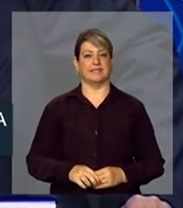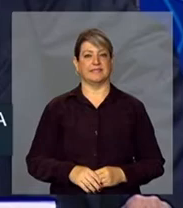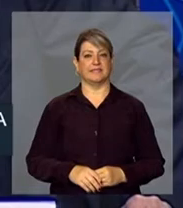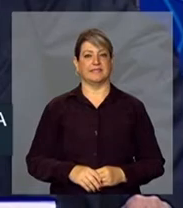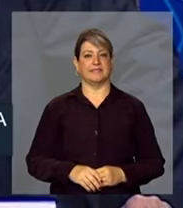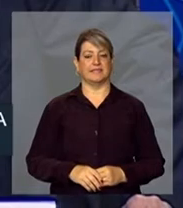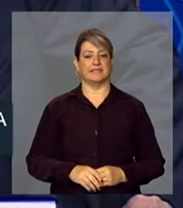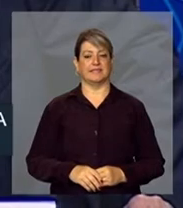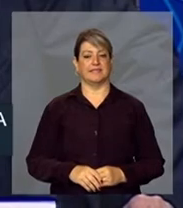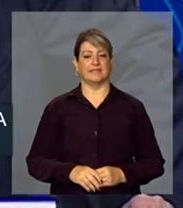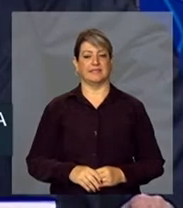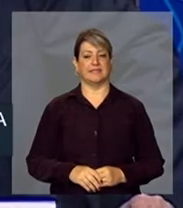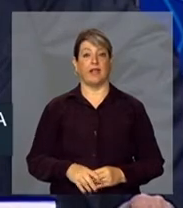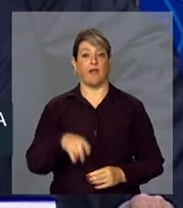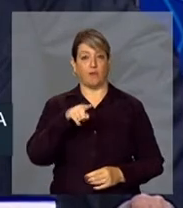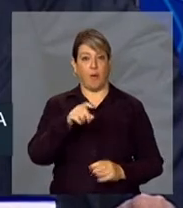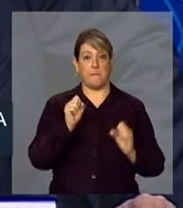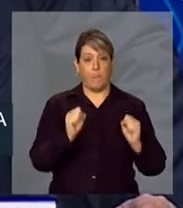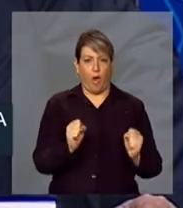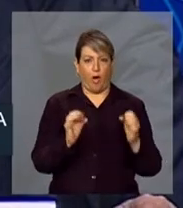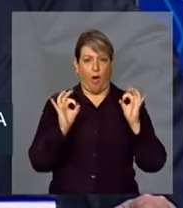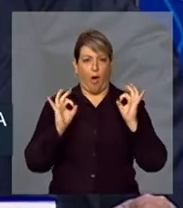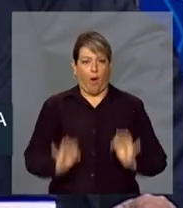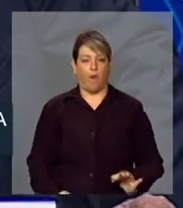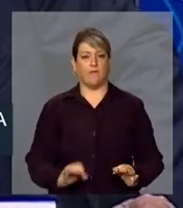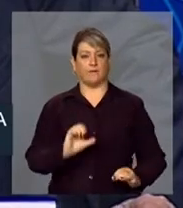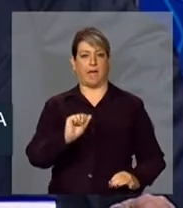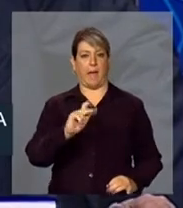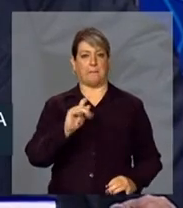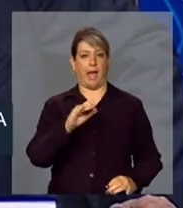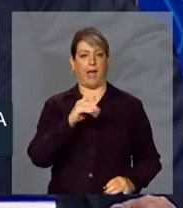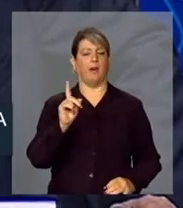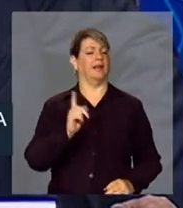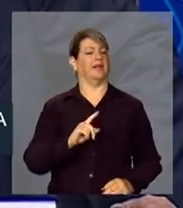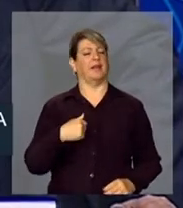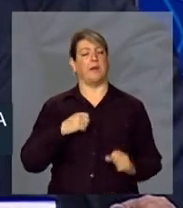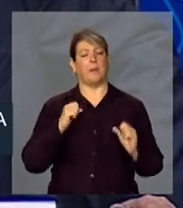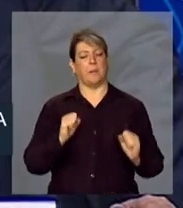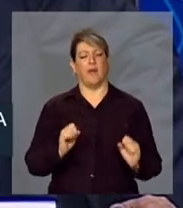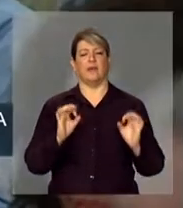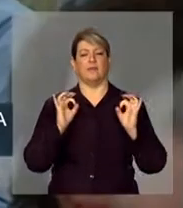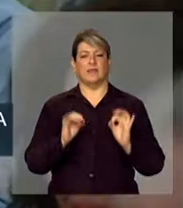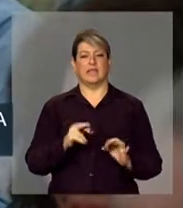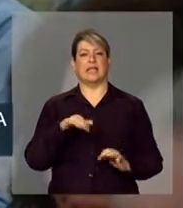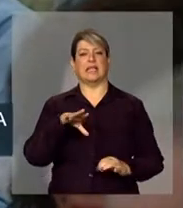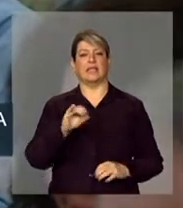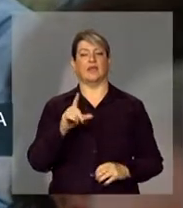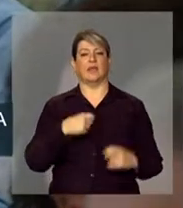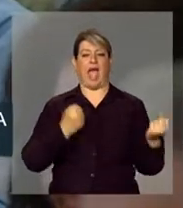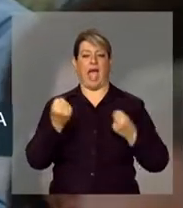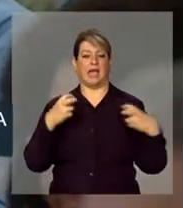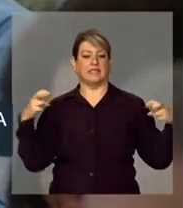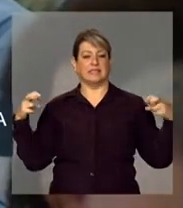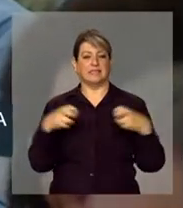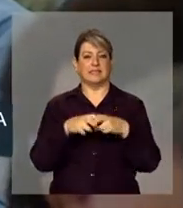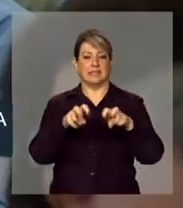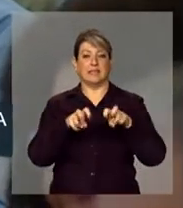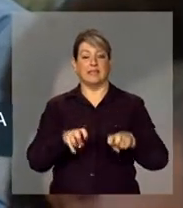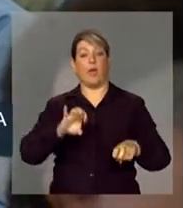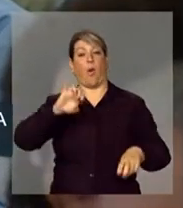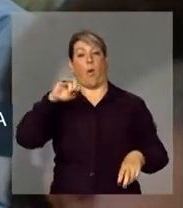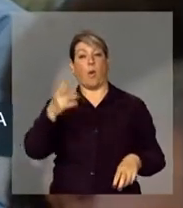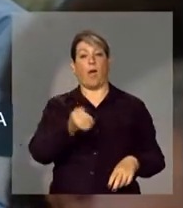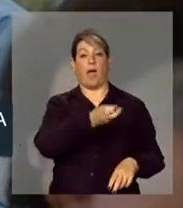Eu posso confirmar risco de acidente no trânsito, posso confirmar risco de alguém morrer